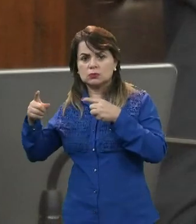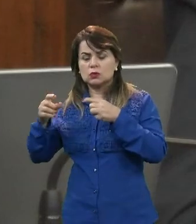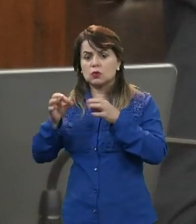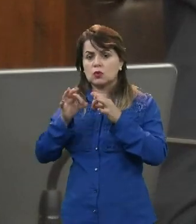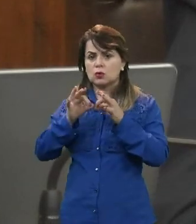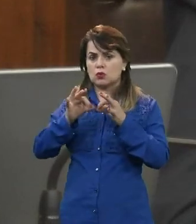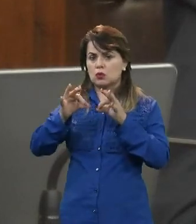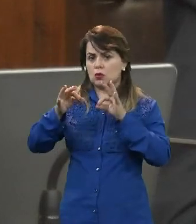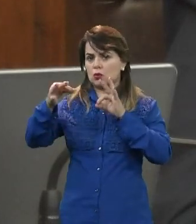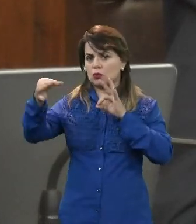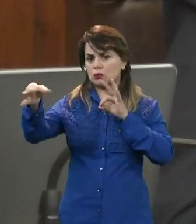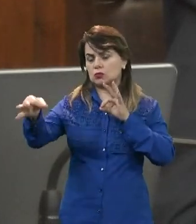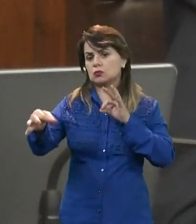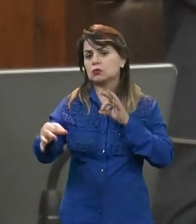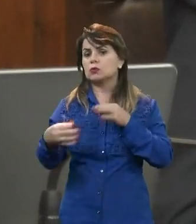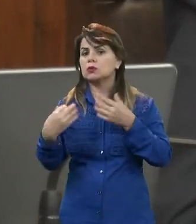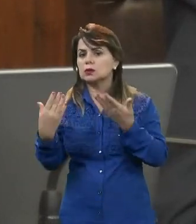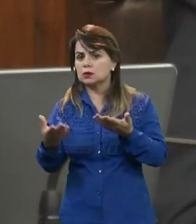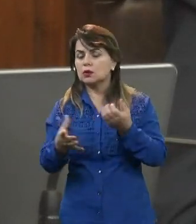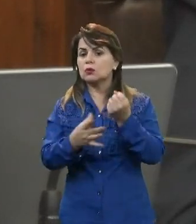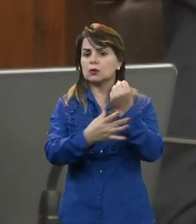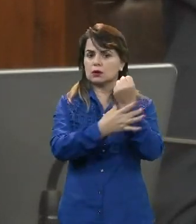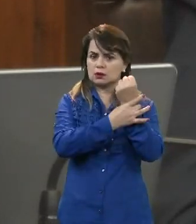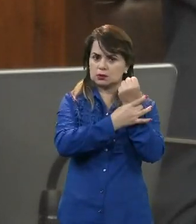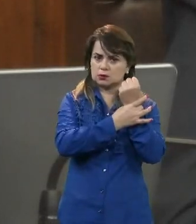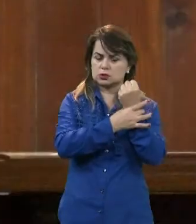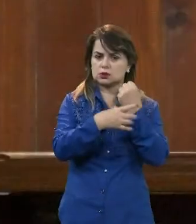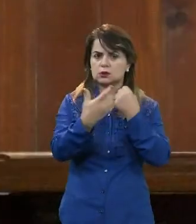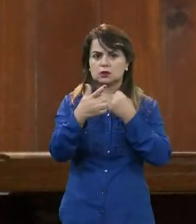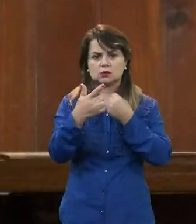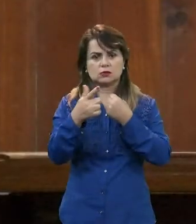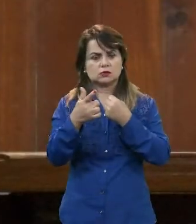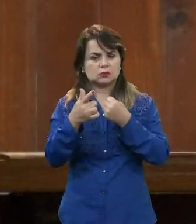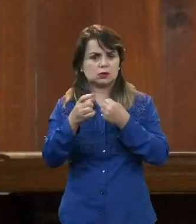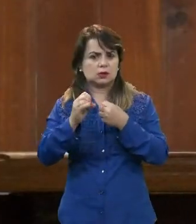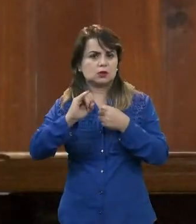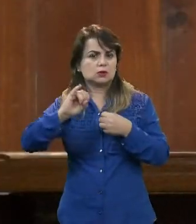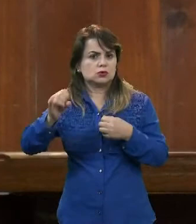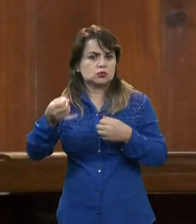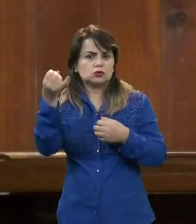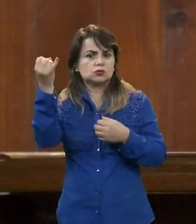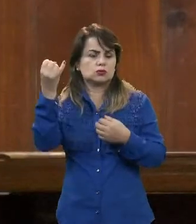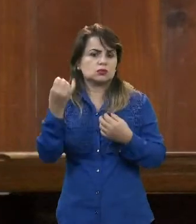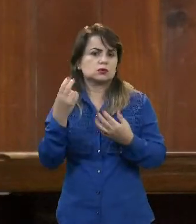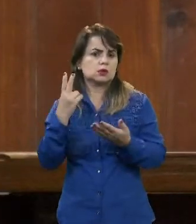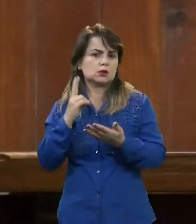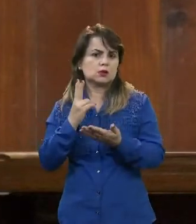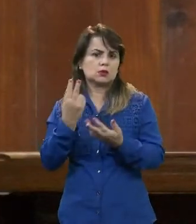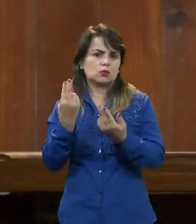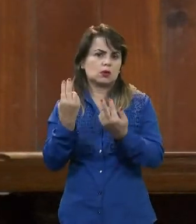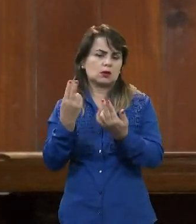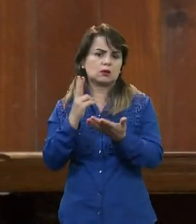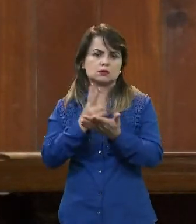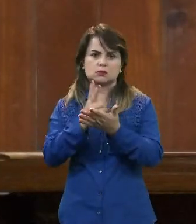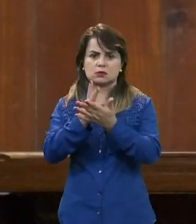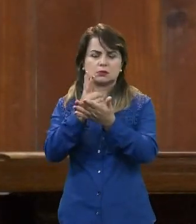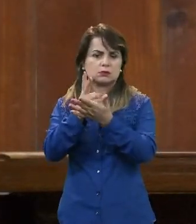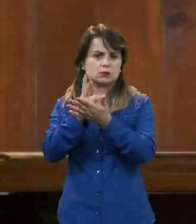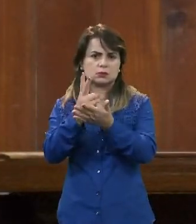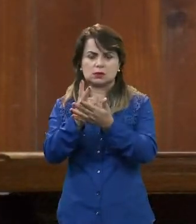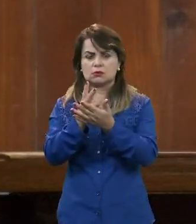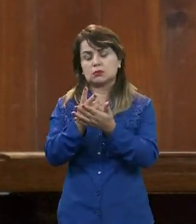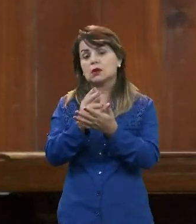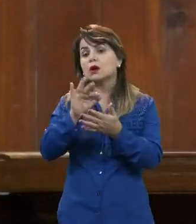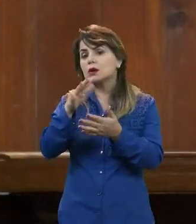há uma garantia, não pode haver uma garantia no mercado que atuamos de que a taxa de juros permanecerá nos atuais 2,25, que a taxa Selic está nesse momento.